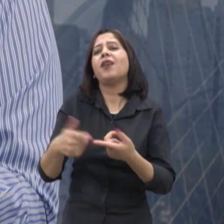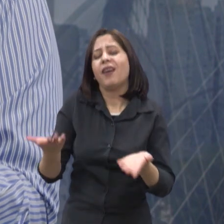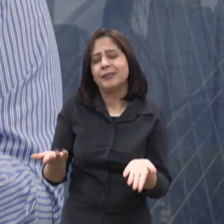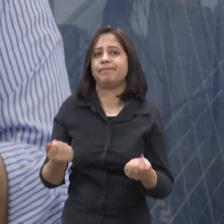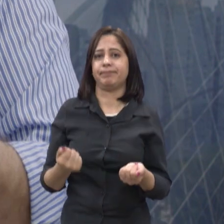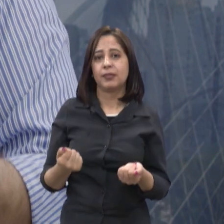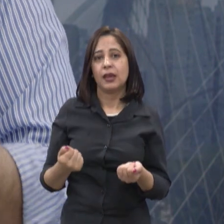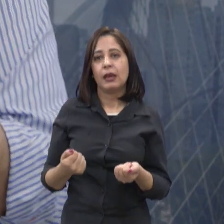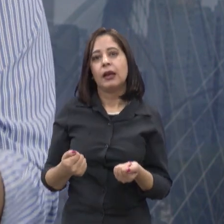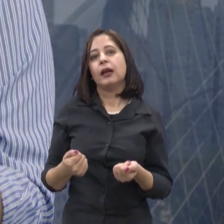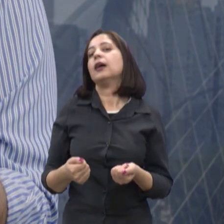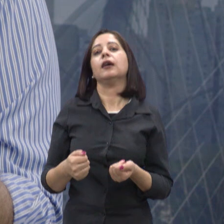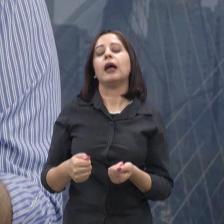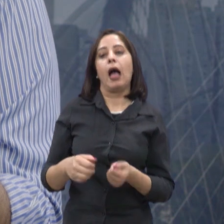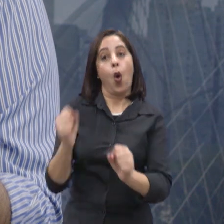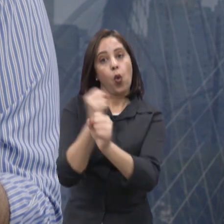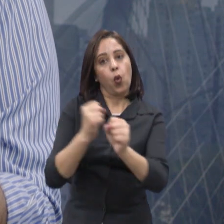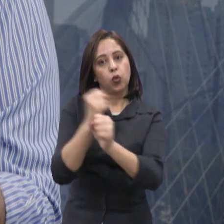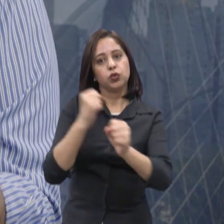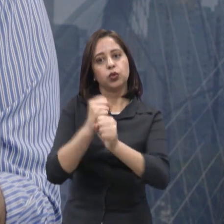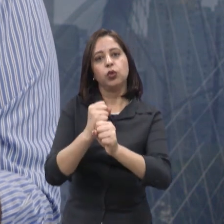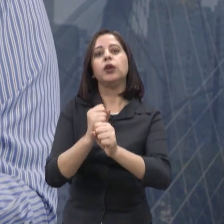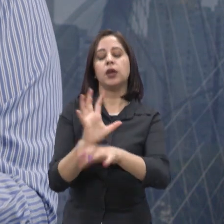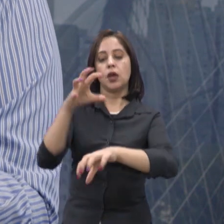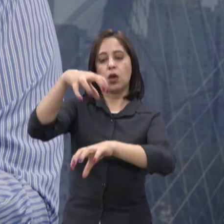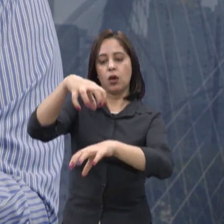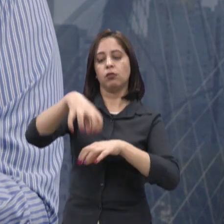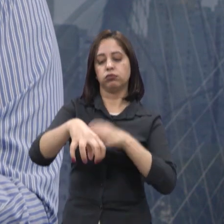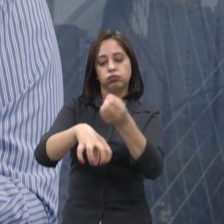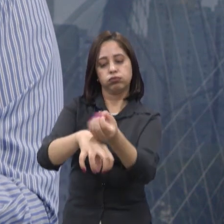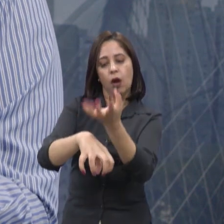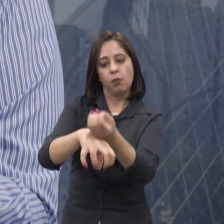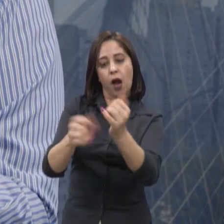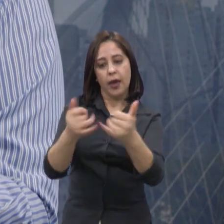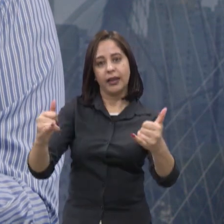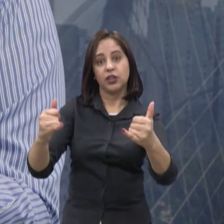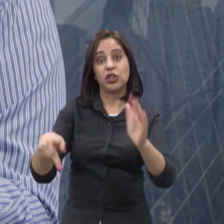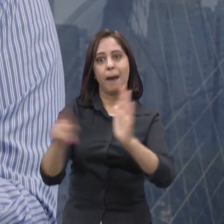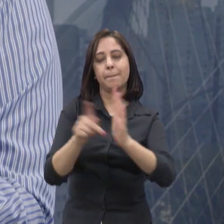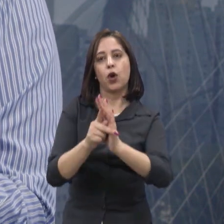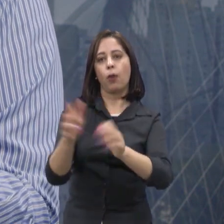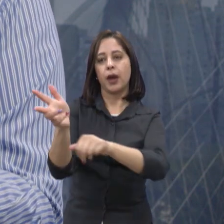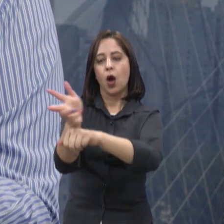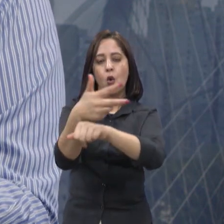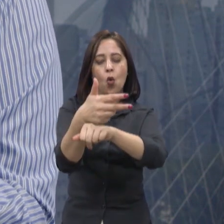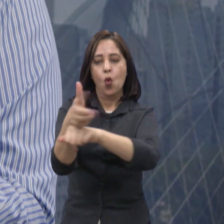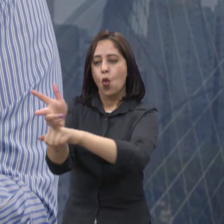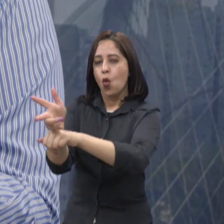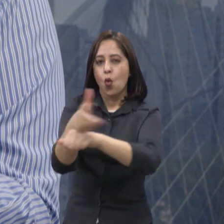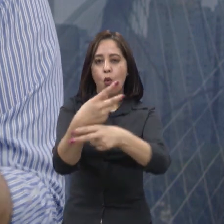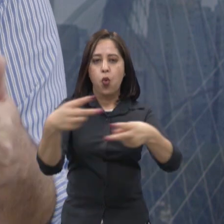Obviamente, quando eu vou me instalar uma usina eólica, tem uma gama de estudos, de incidência de vento, de série